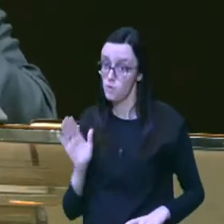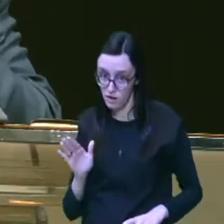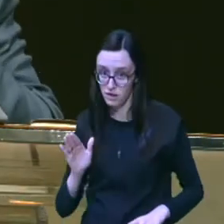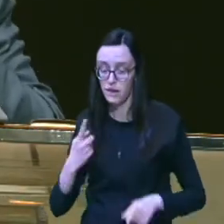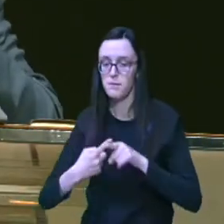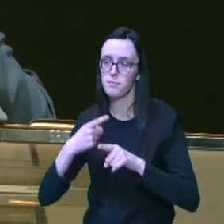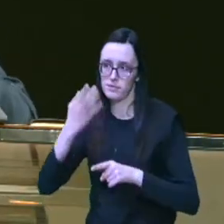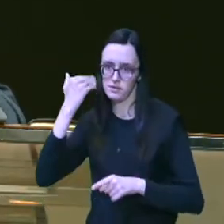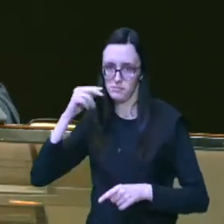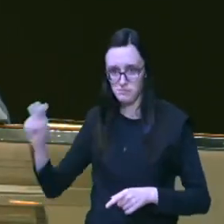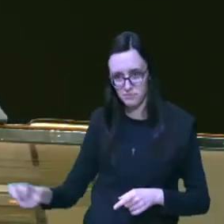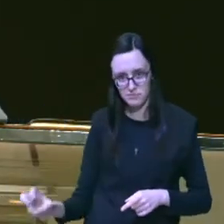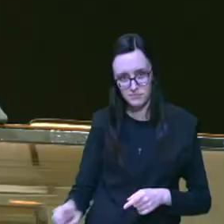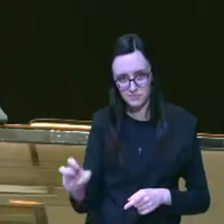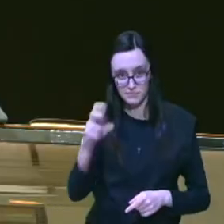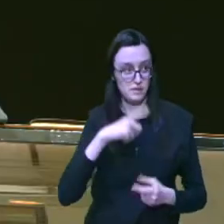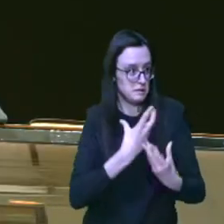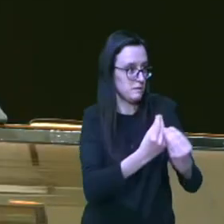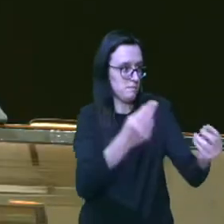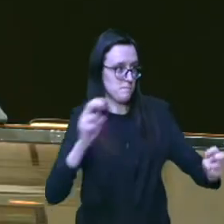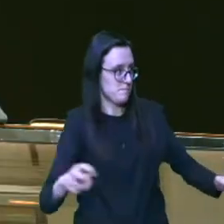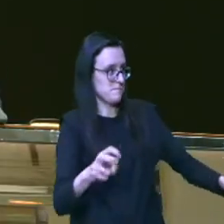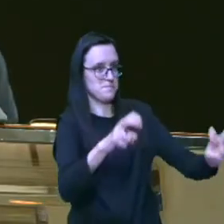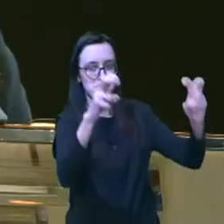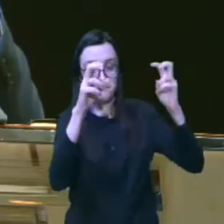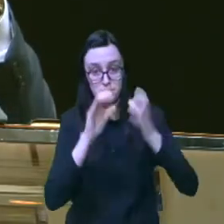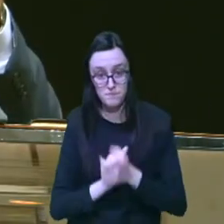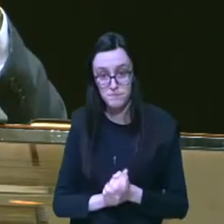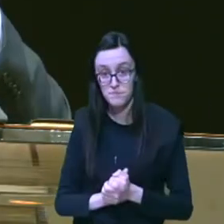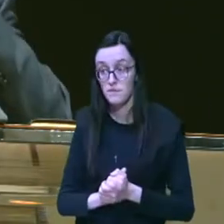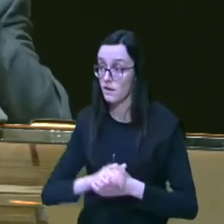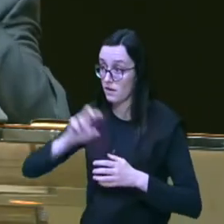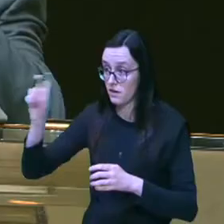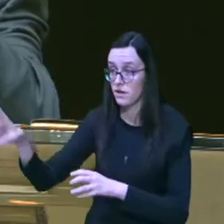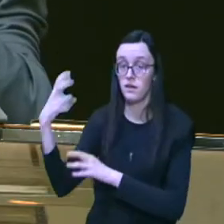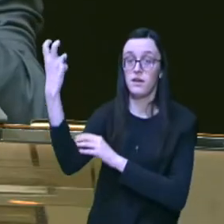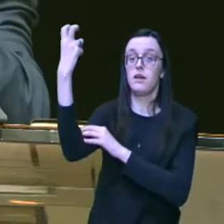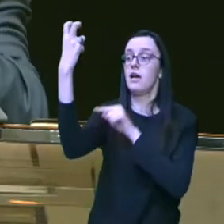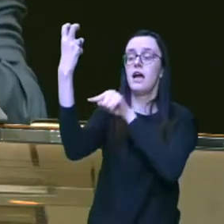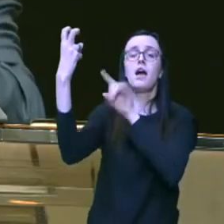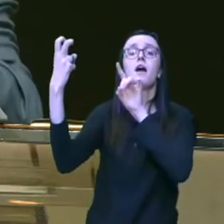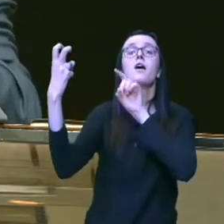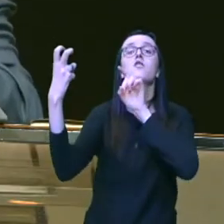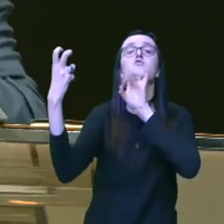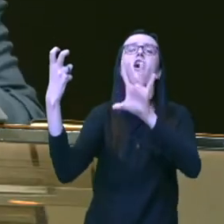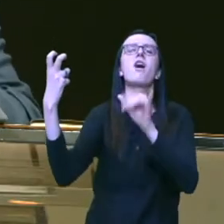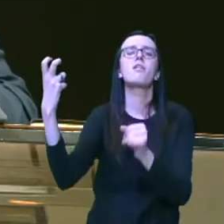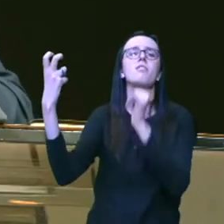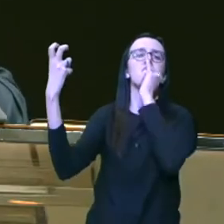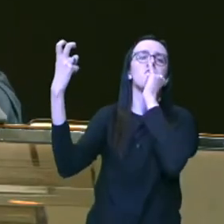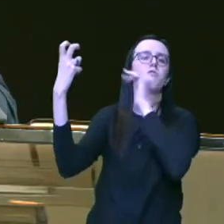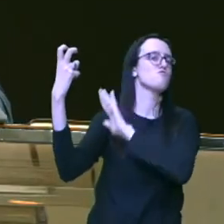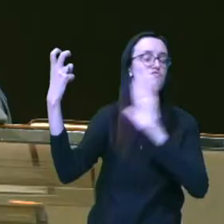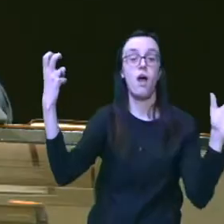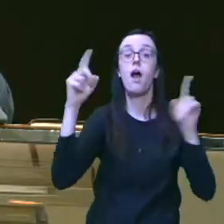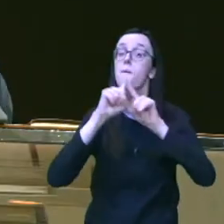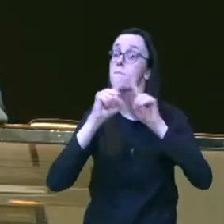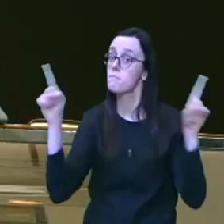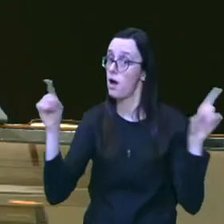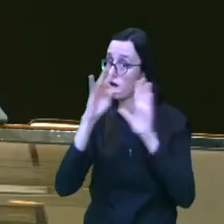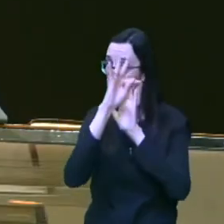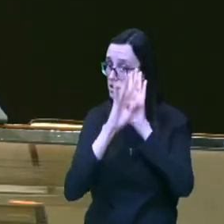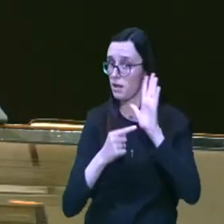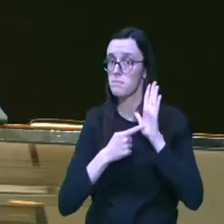serpentes a que estavam a sua volta e a serpente então servia somente como símbolo mas o texto vai dizer